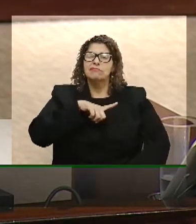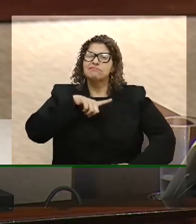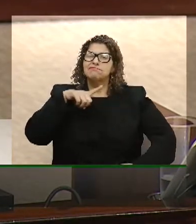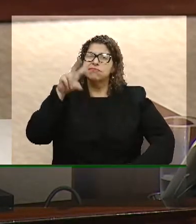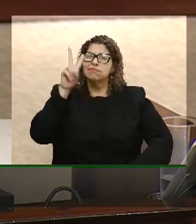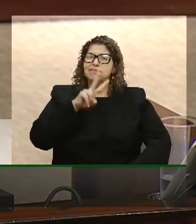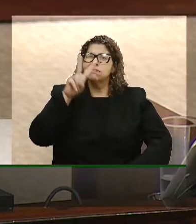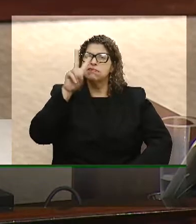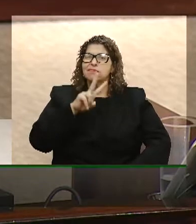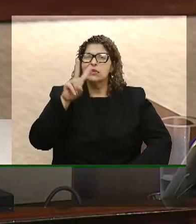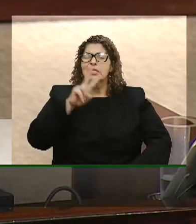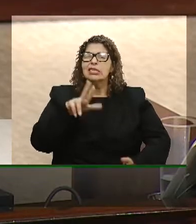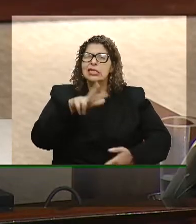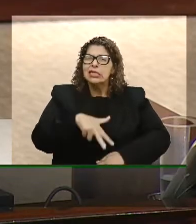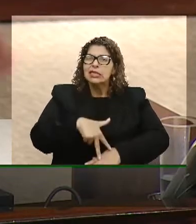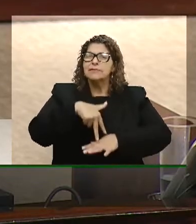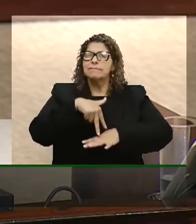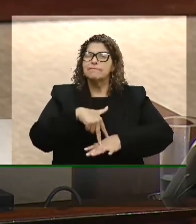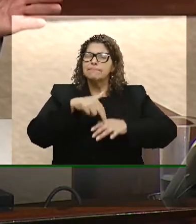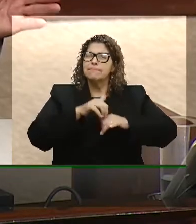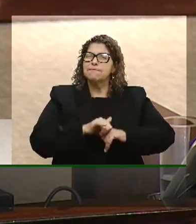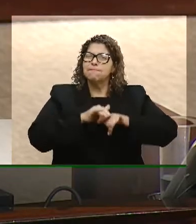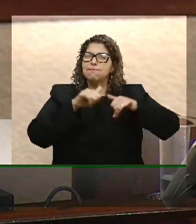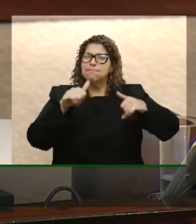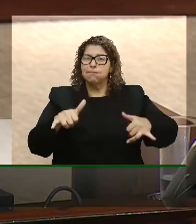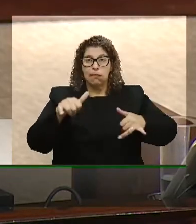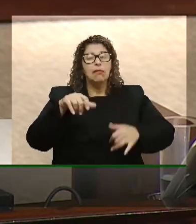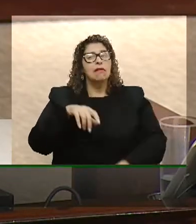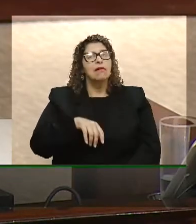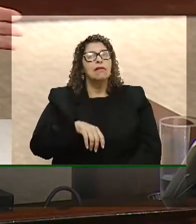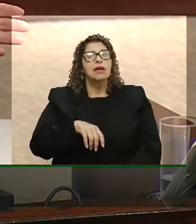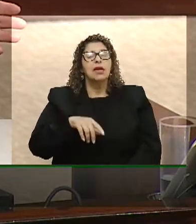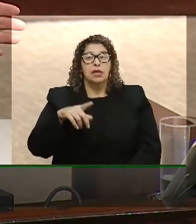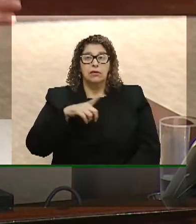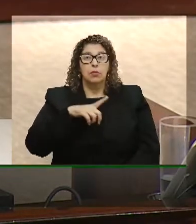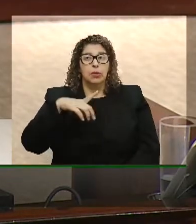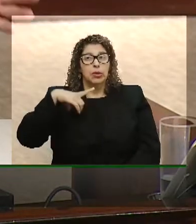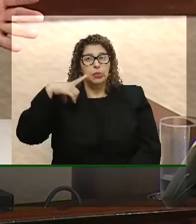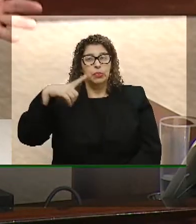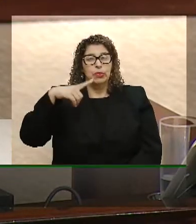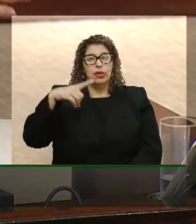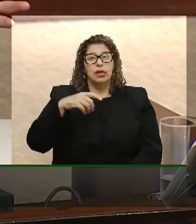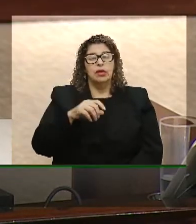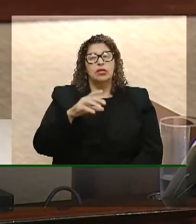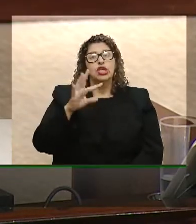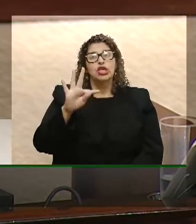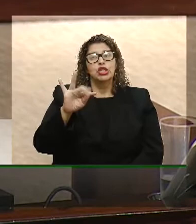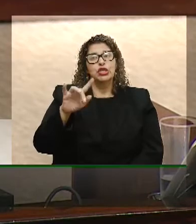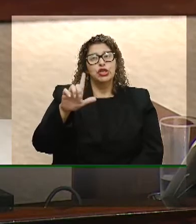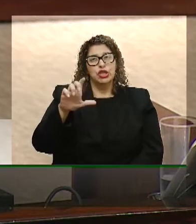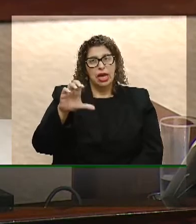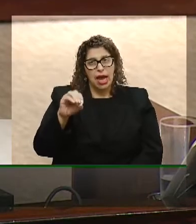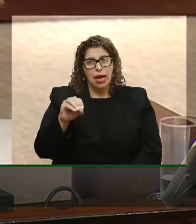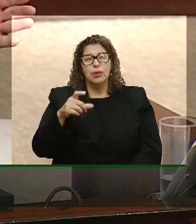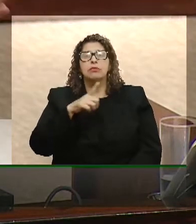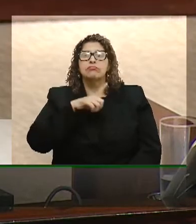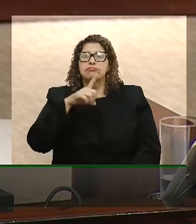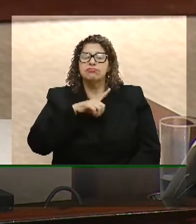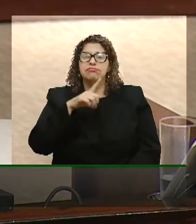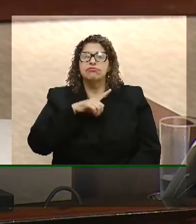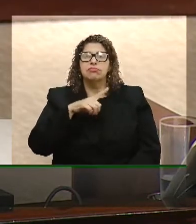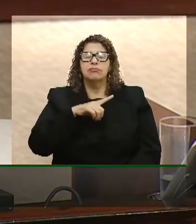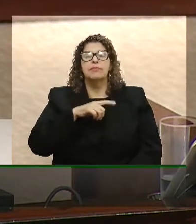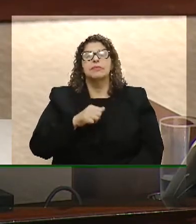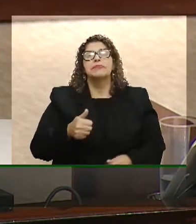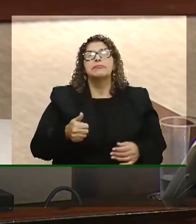sistematicamente usado essa tribuna e o deputado Tiago Simão, que está aqui, seu pai, ex-governador de Estado, também levantou